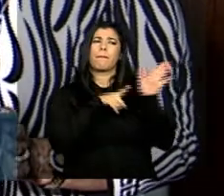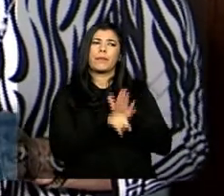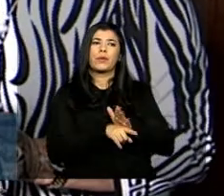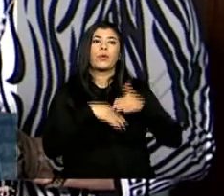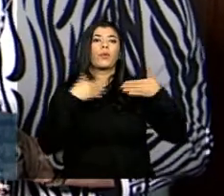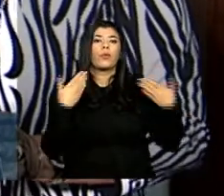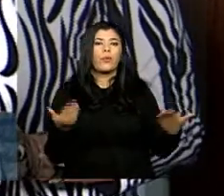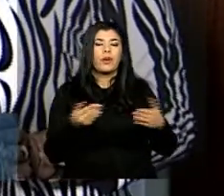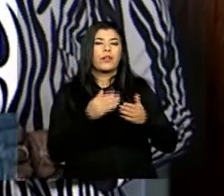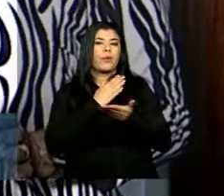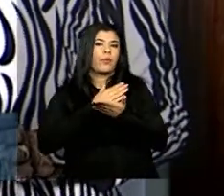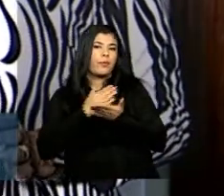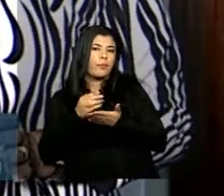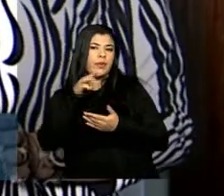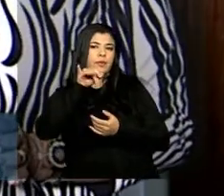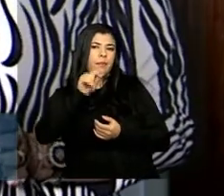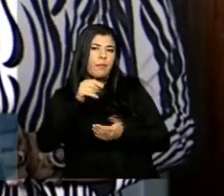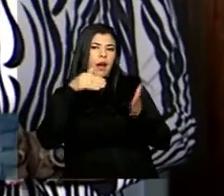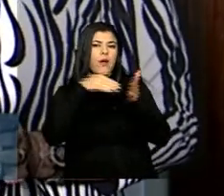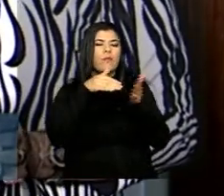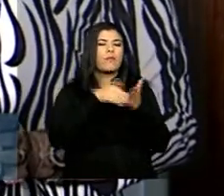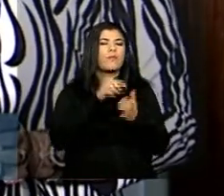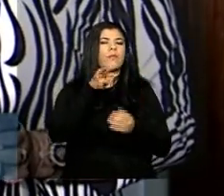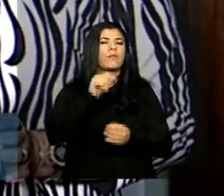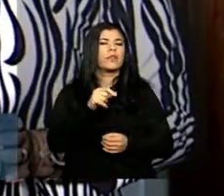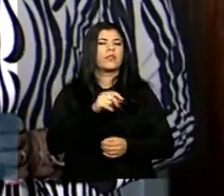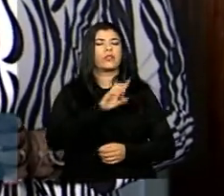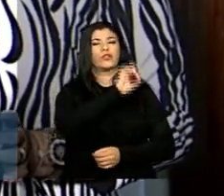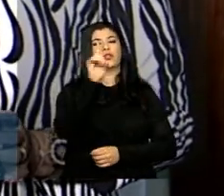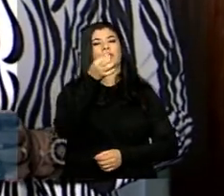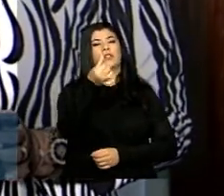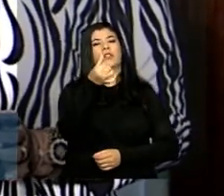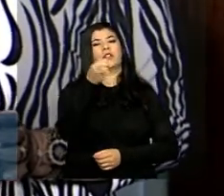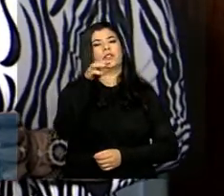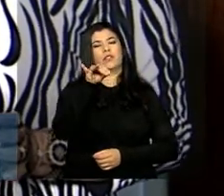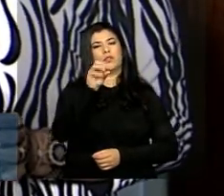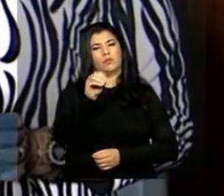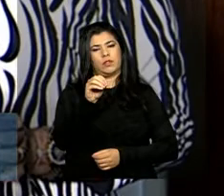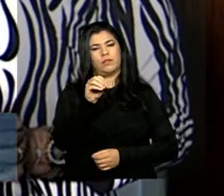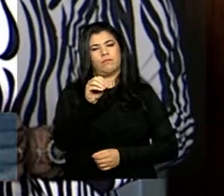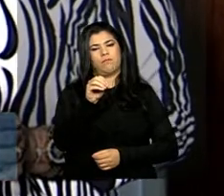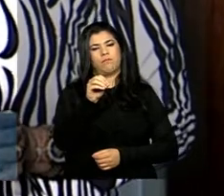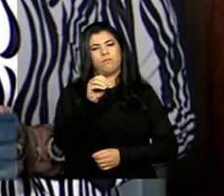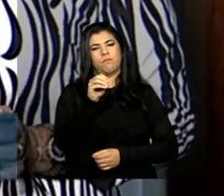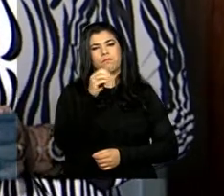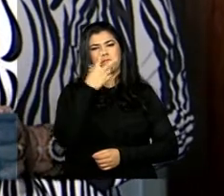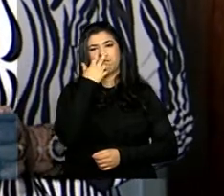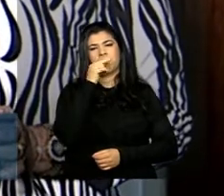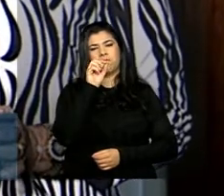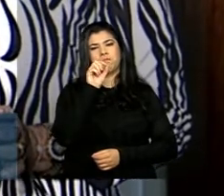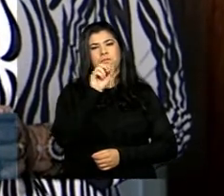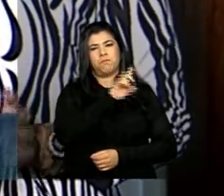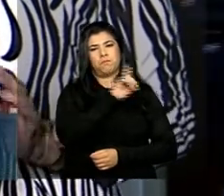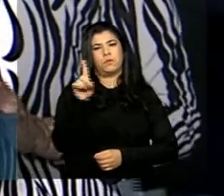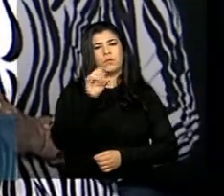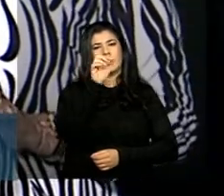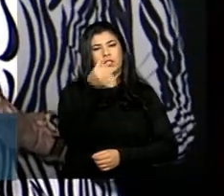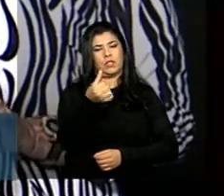a resolução é que dia 6 de maio 6 né 6 de maio 3 meses